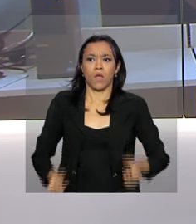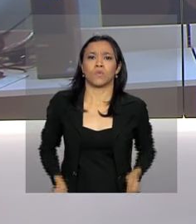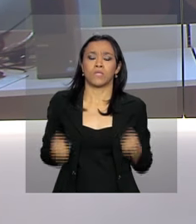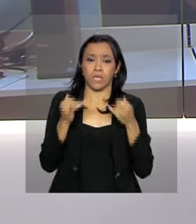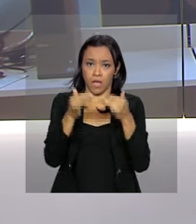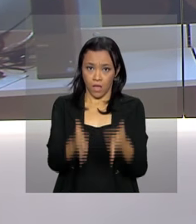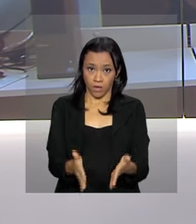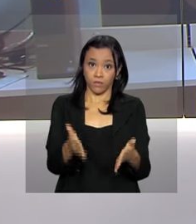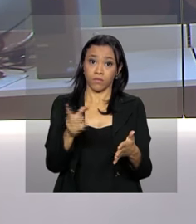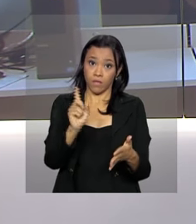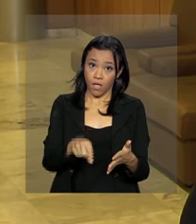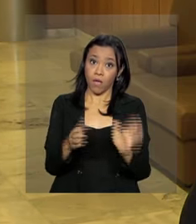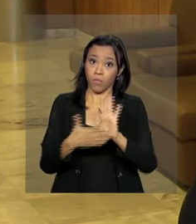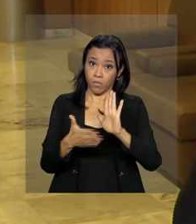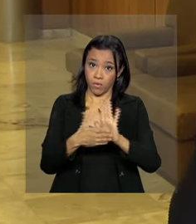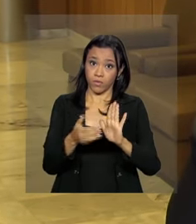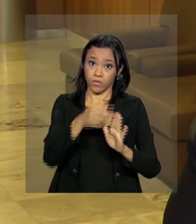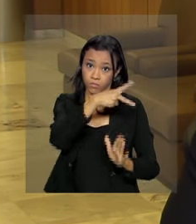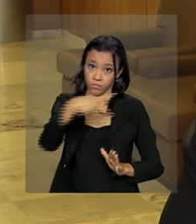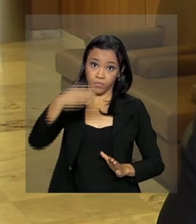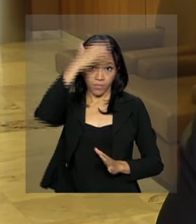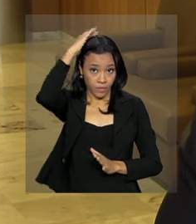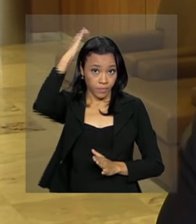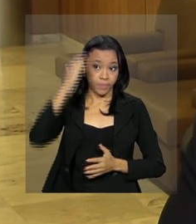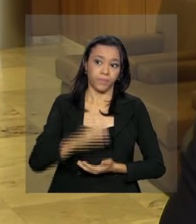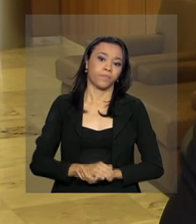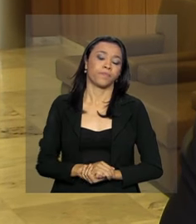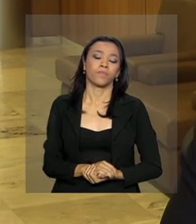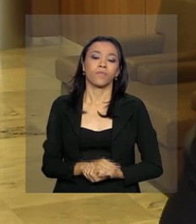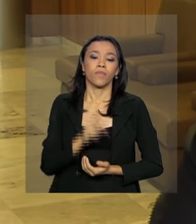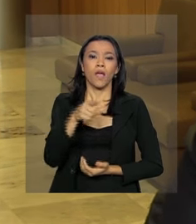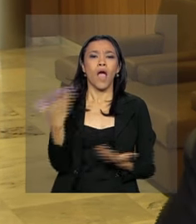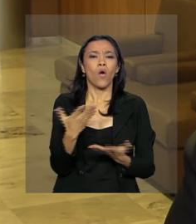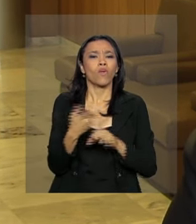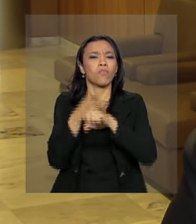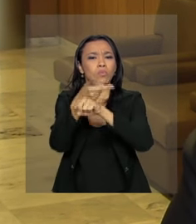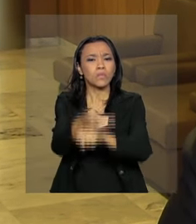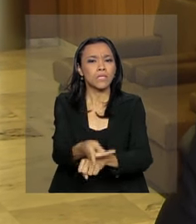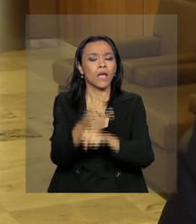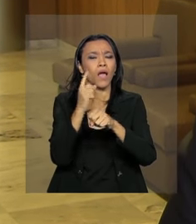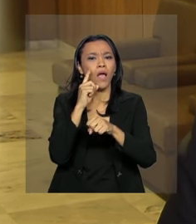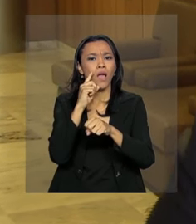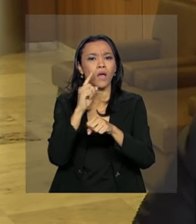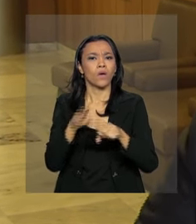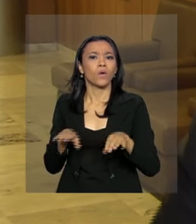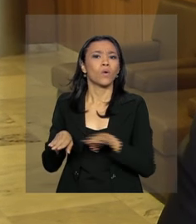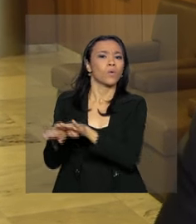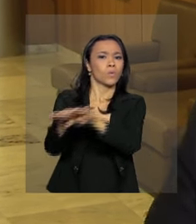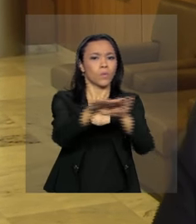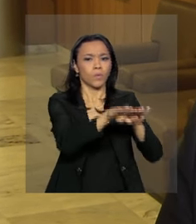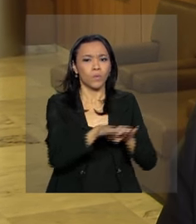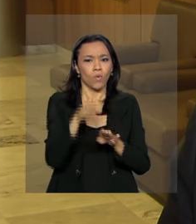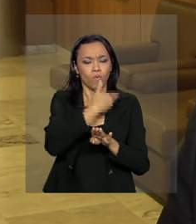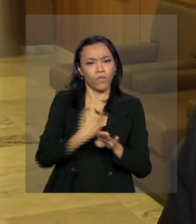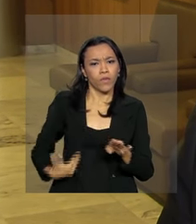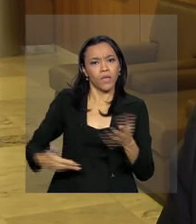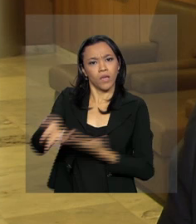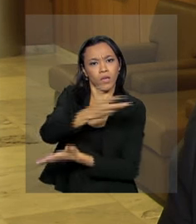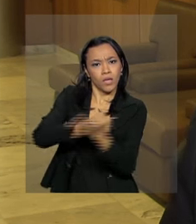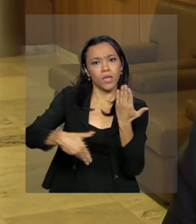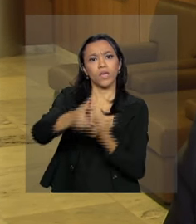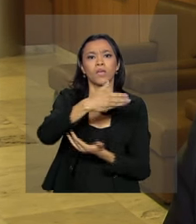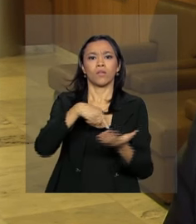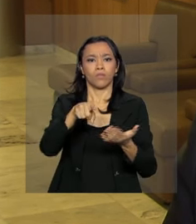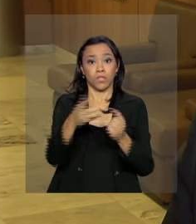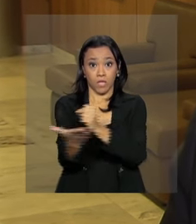de Michel Temer. É isso que nós vamos buscar agora, dar mais unidade ao governo, buscar maior coesão na